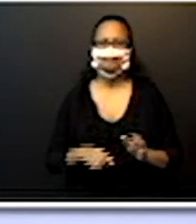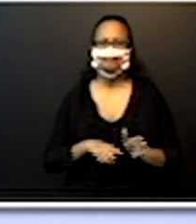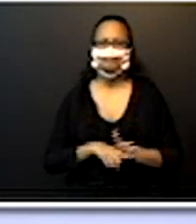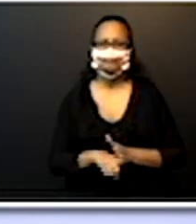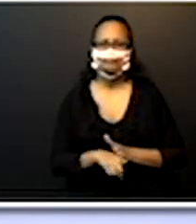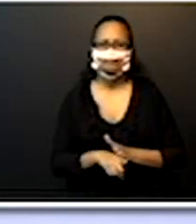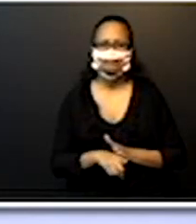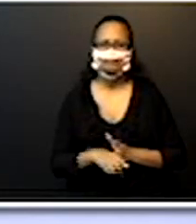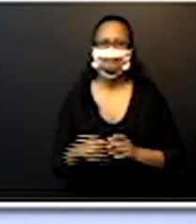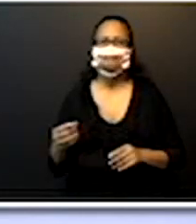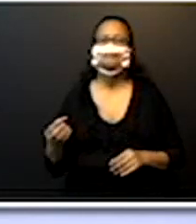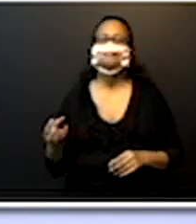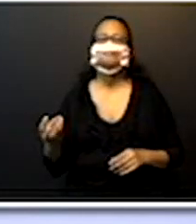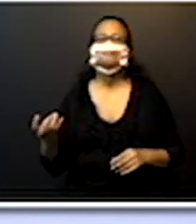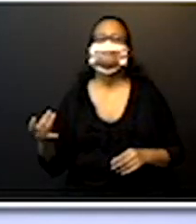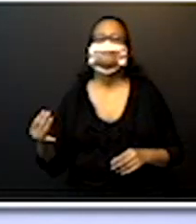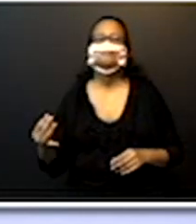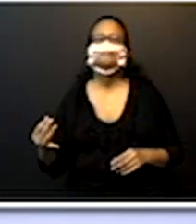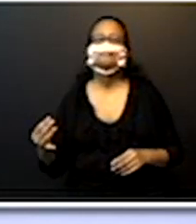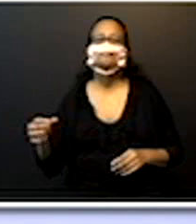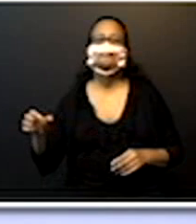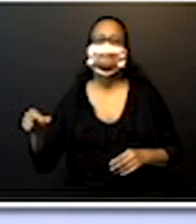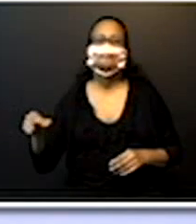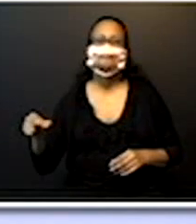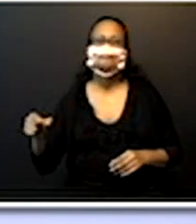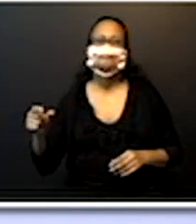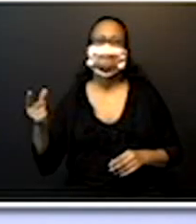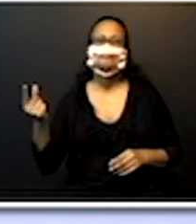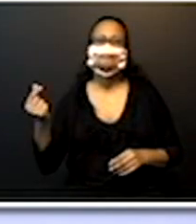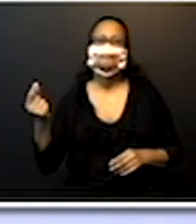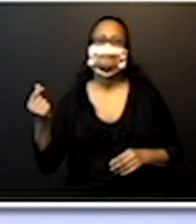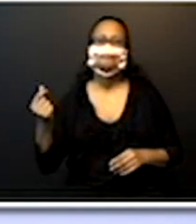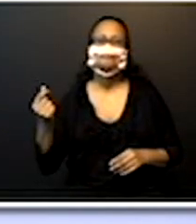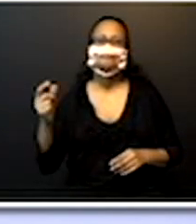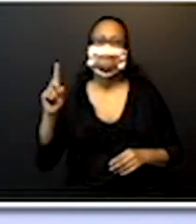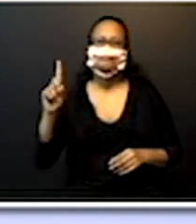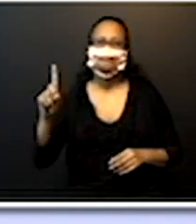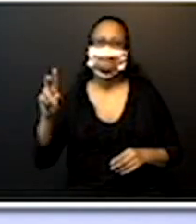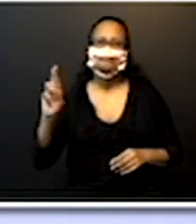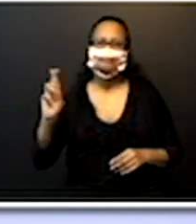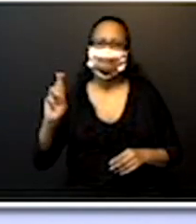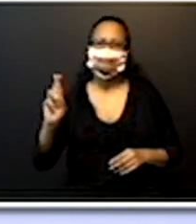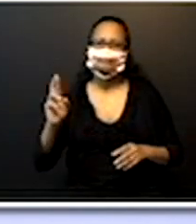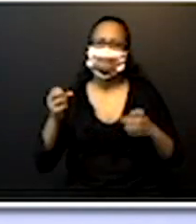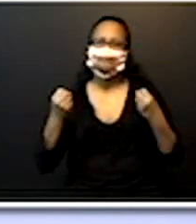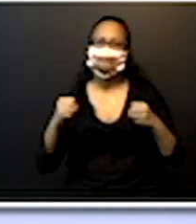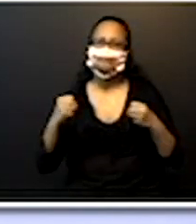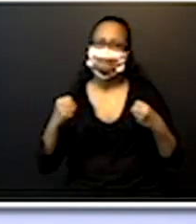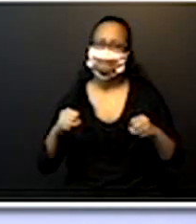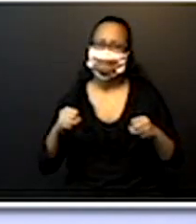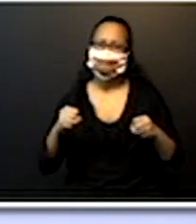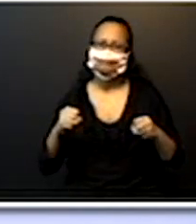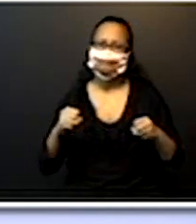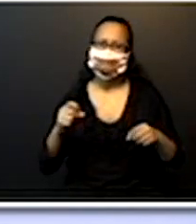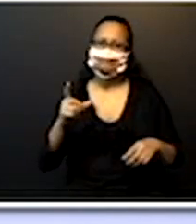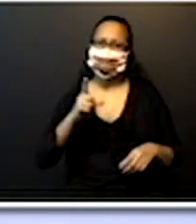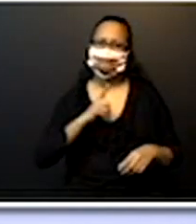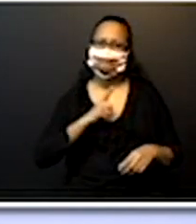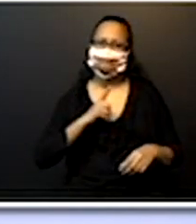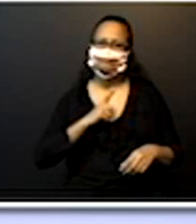quantas moedinhas de 1 real, eu preciso para obter 10 reais.